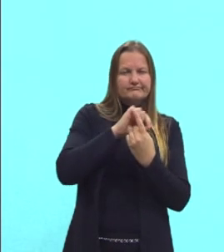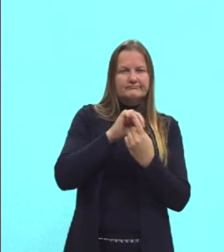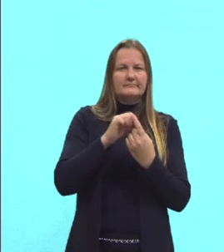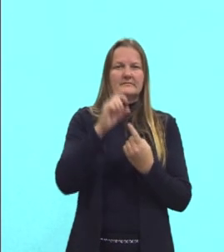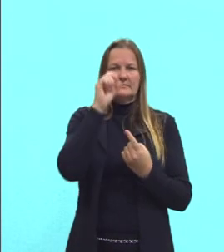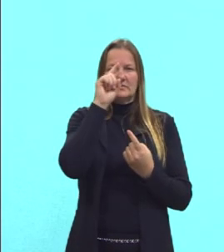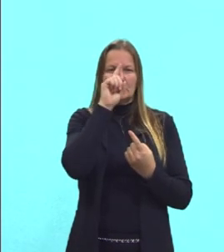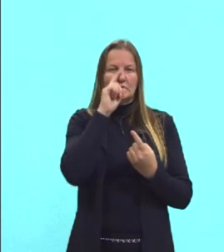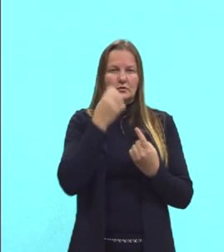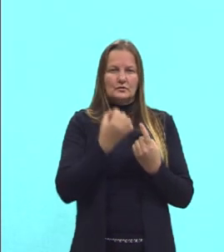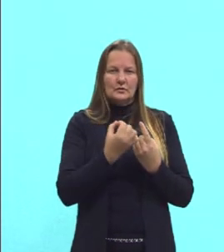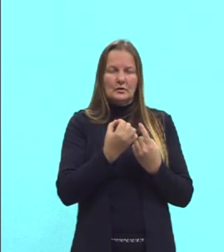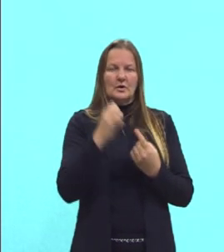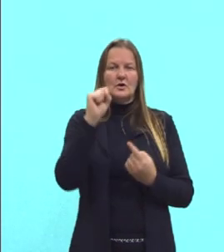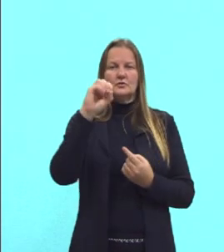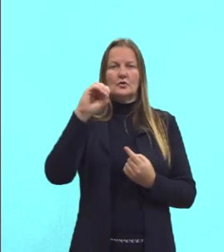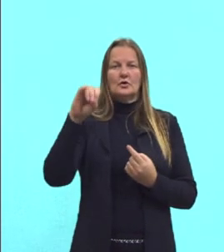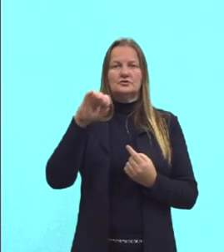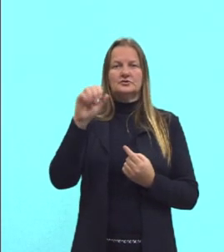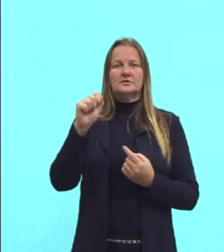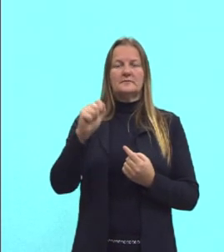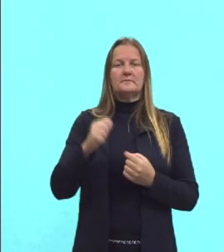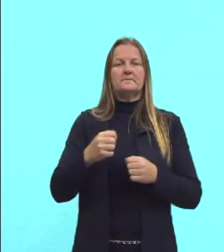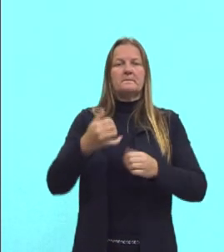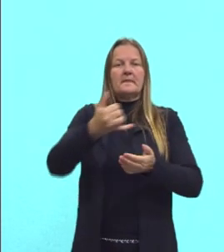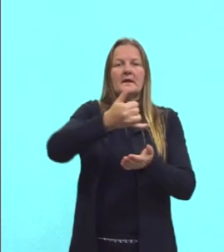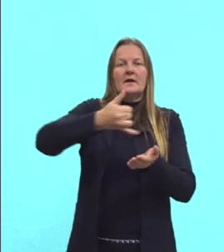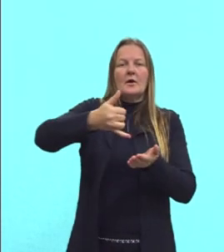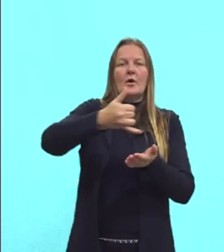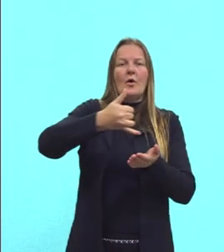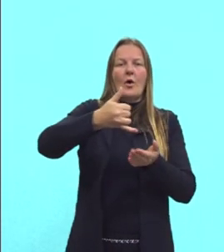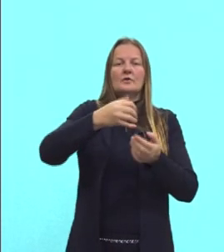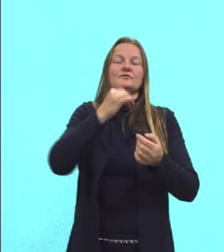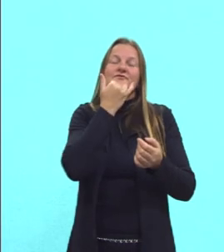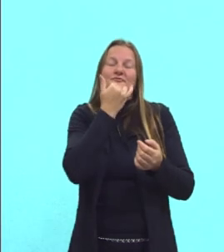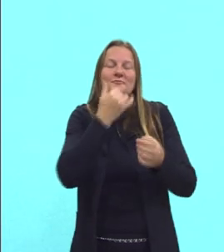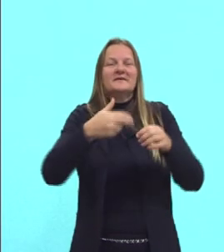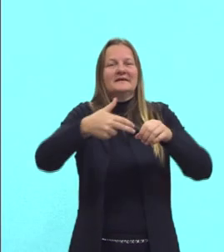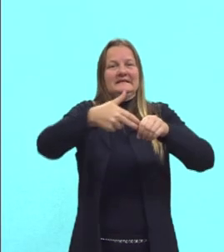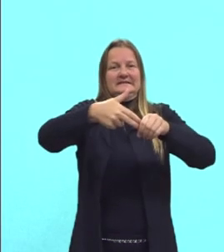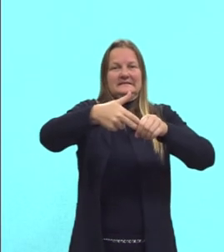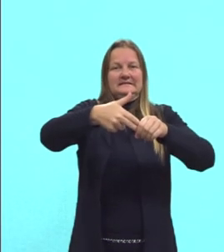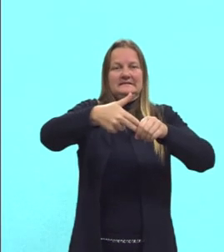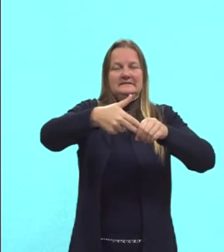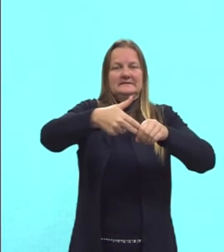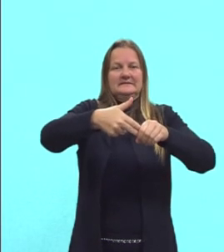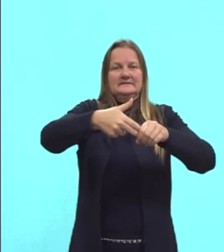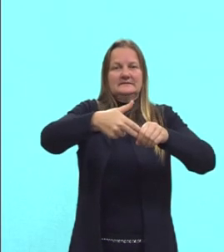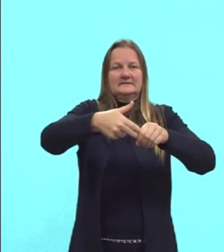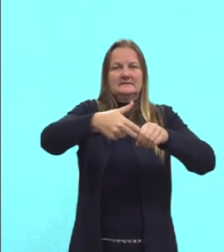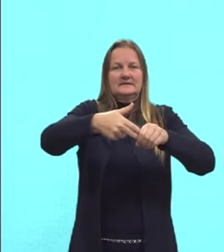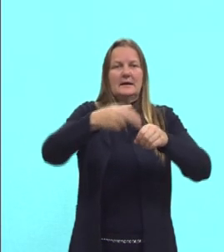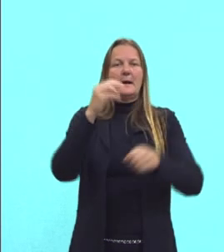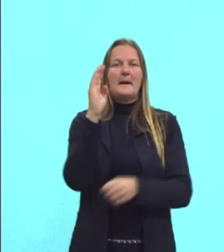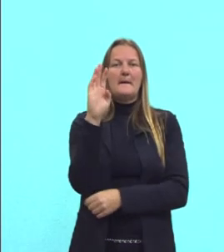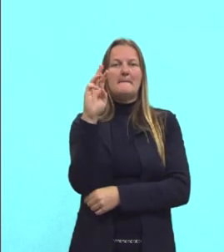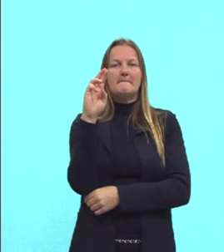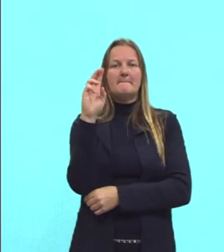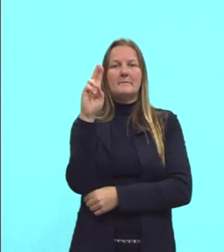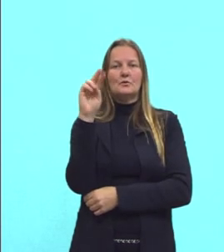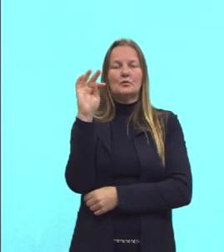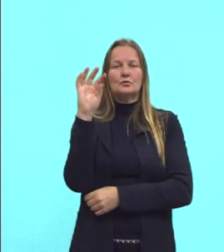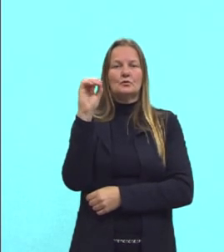extremamente grande, Óleos brutos e de petróleo, quer dizer o petróleo bruto, né, sendo exportado. Olha as três grandes